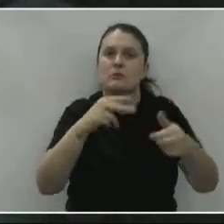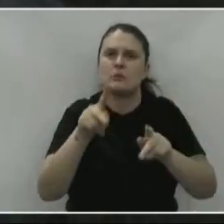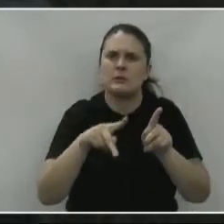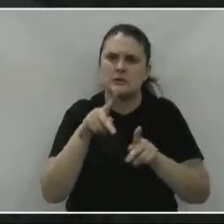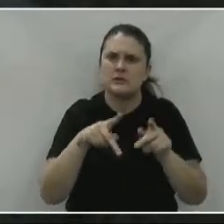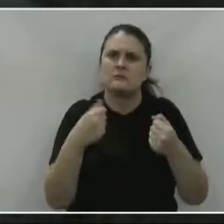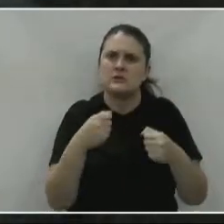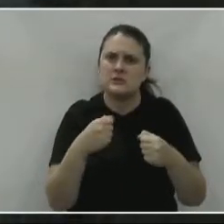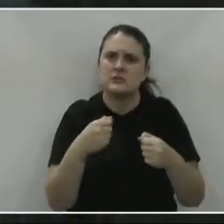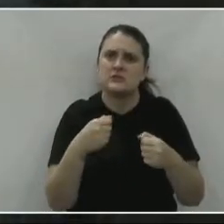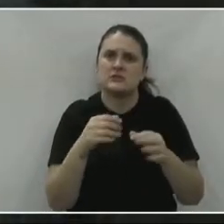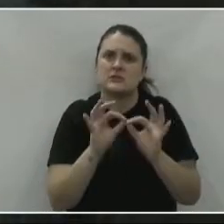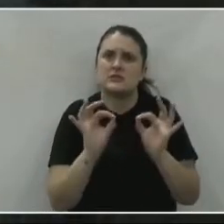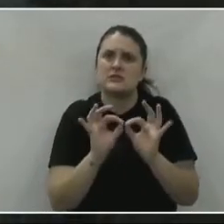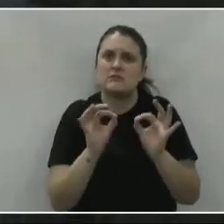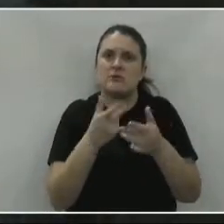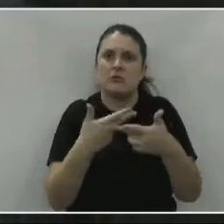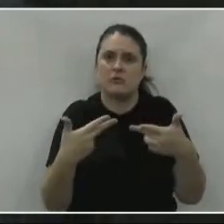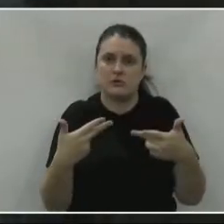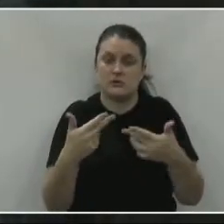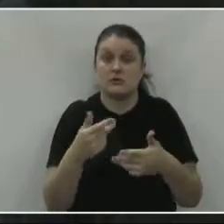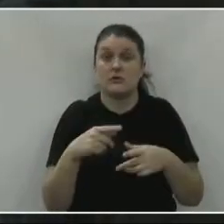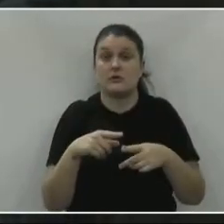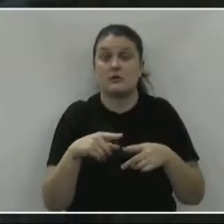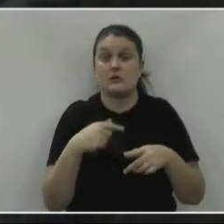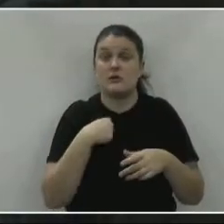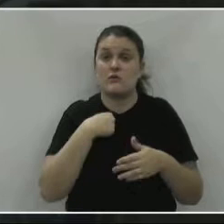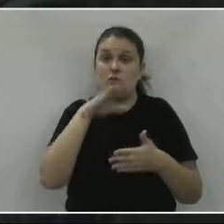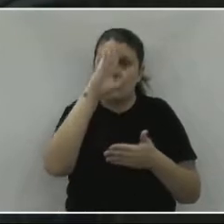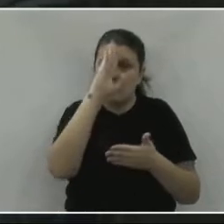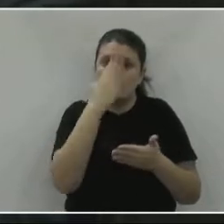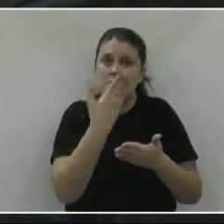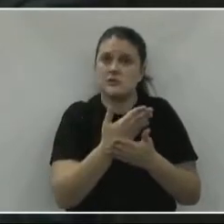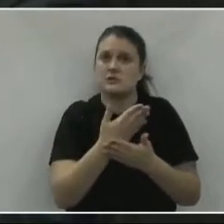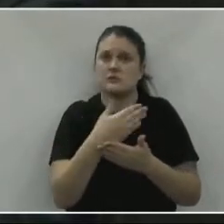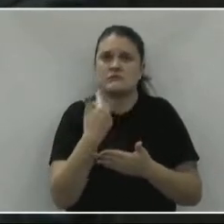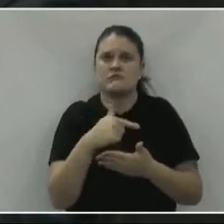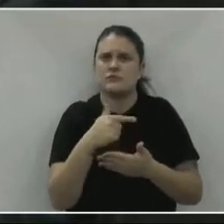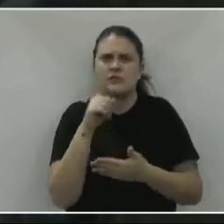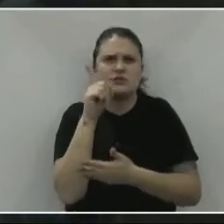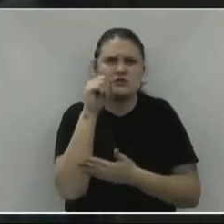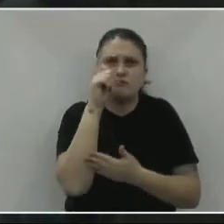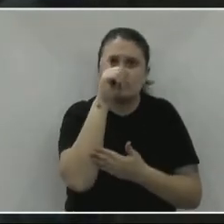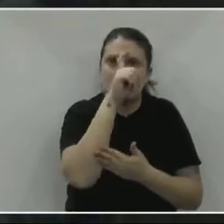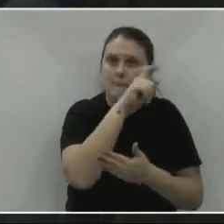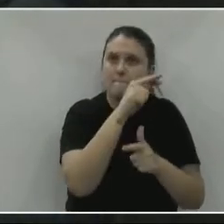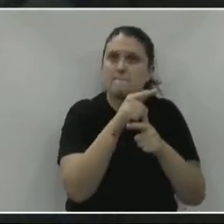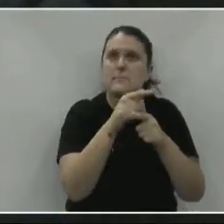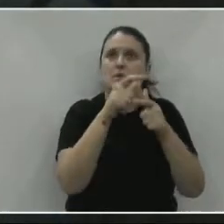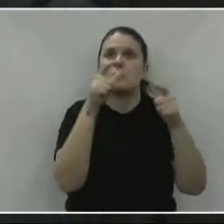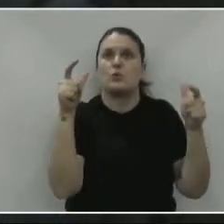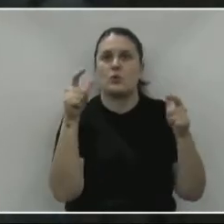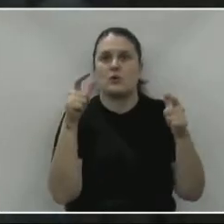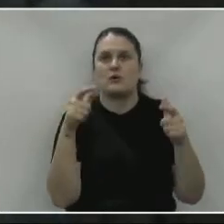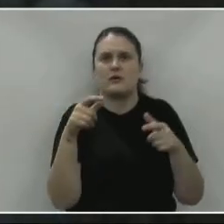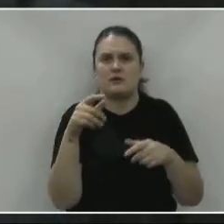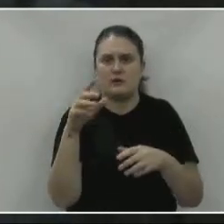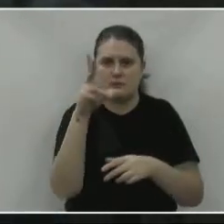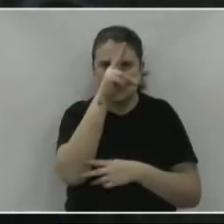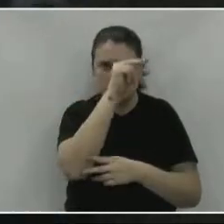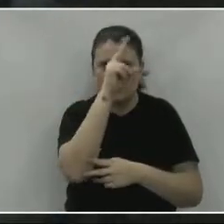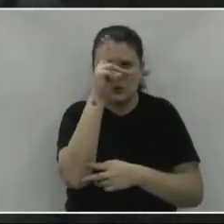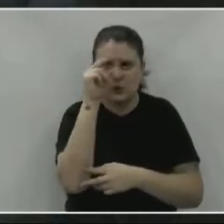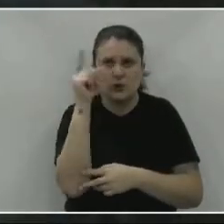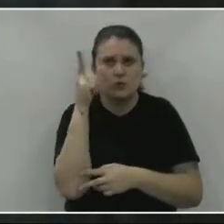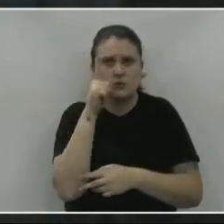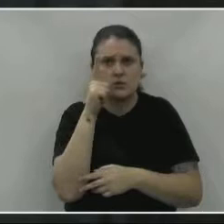de um atendimento pequeno. E isso, eu acredito que não tenha uma dificuldade para uma administração colocar